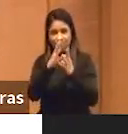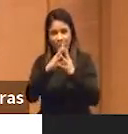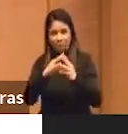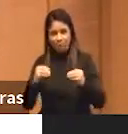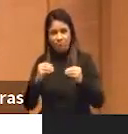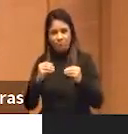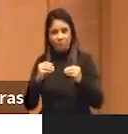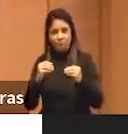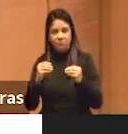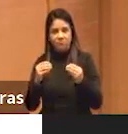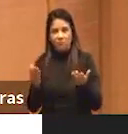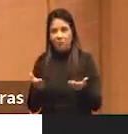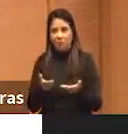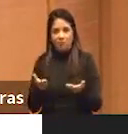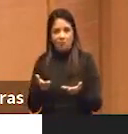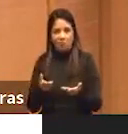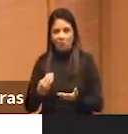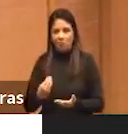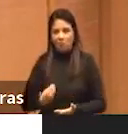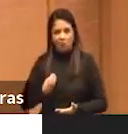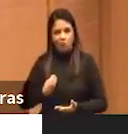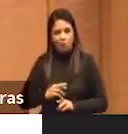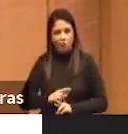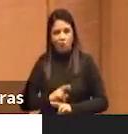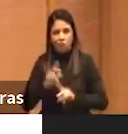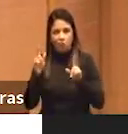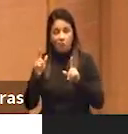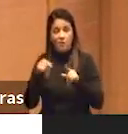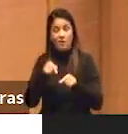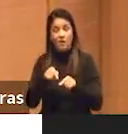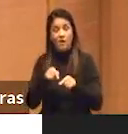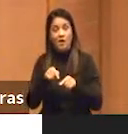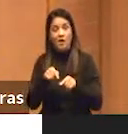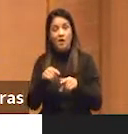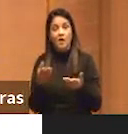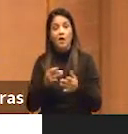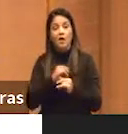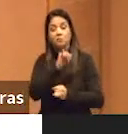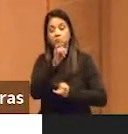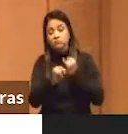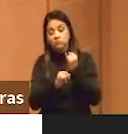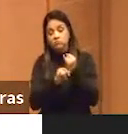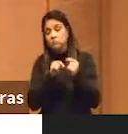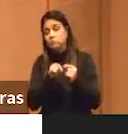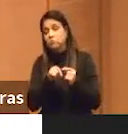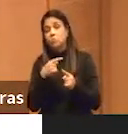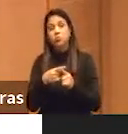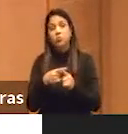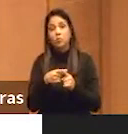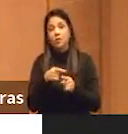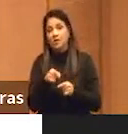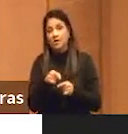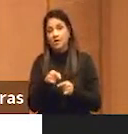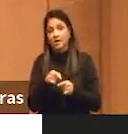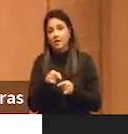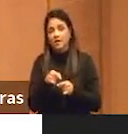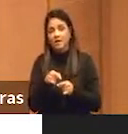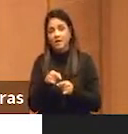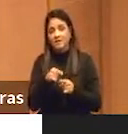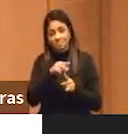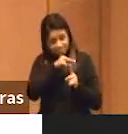mais e esse sequestro é de uma gravidade total, por quê? porque essa